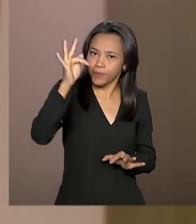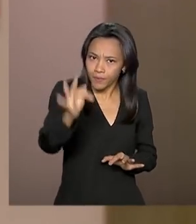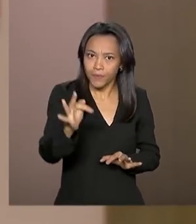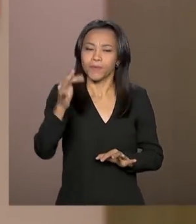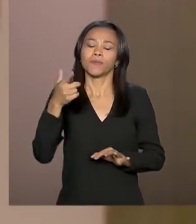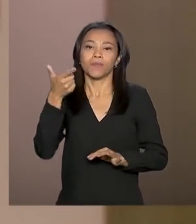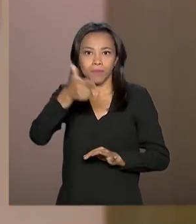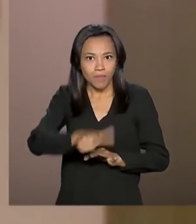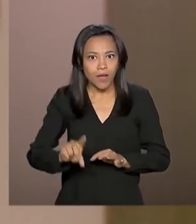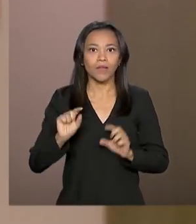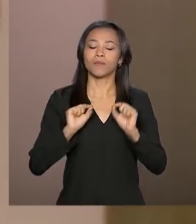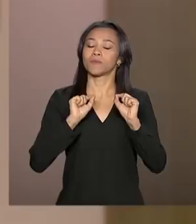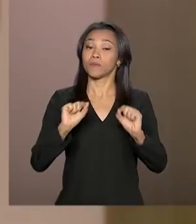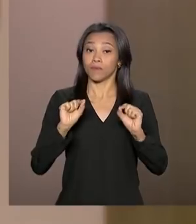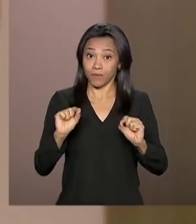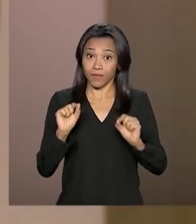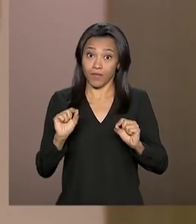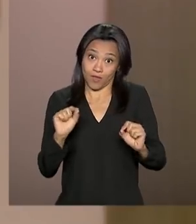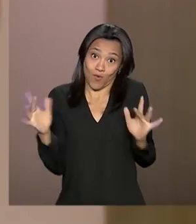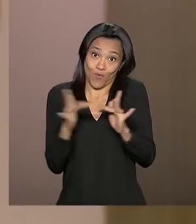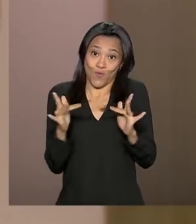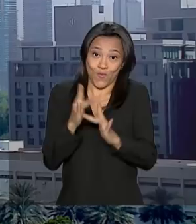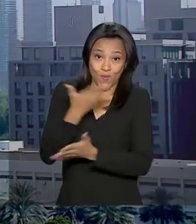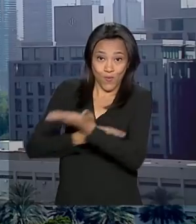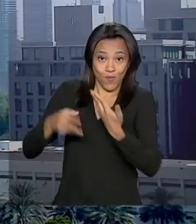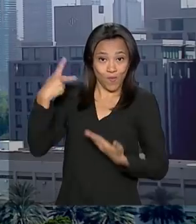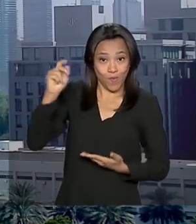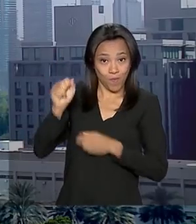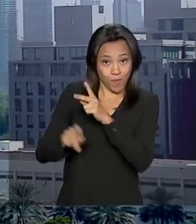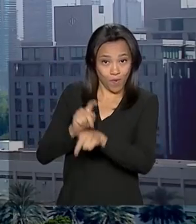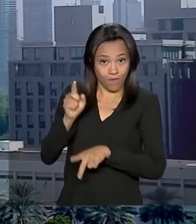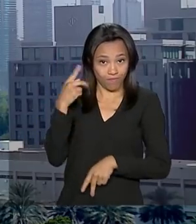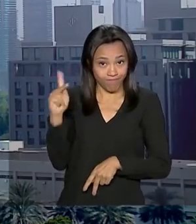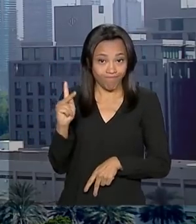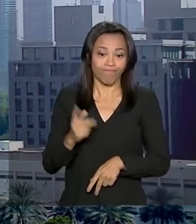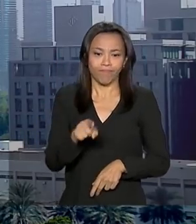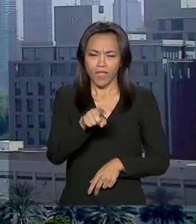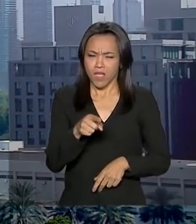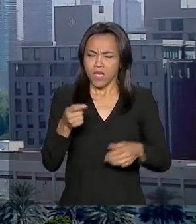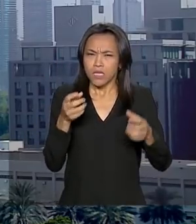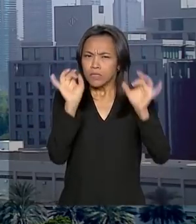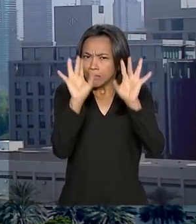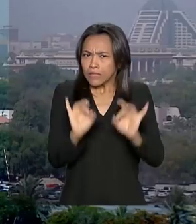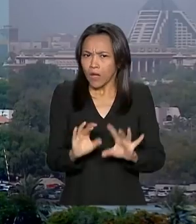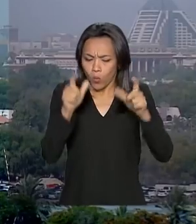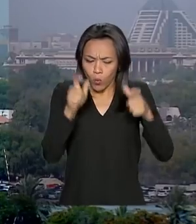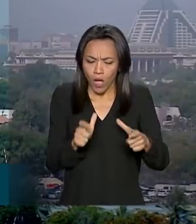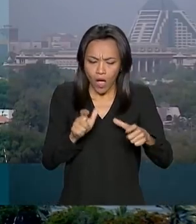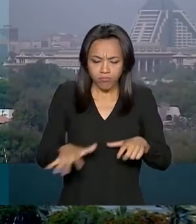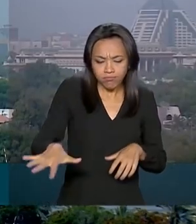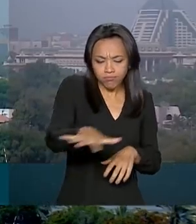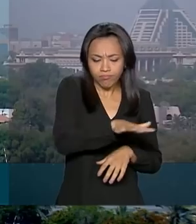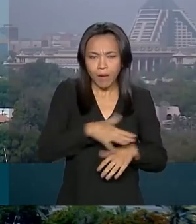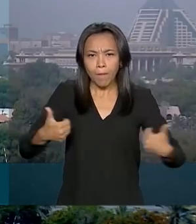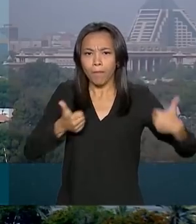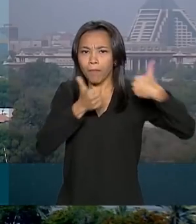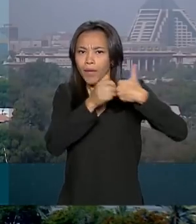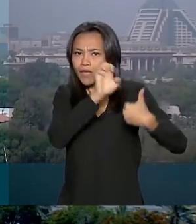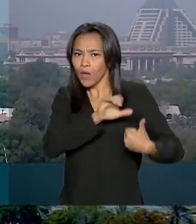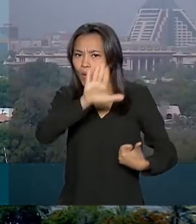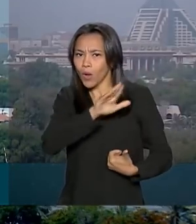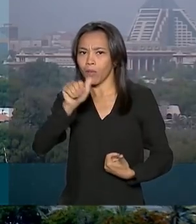maior aproximação com os Emirados Árabes. Com uma localização geográfica especial, próxima da Europa,